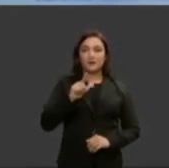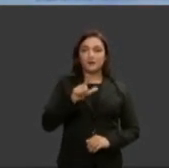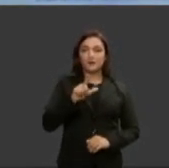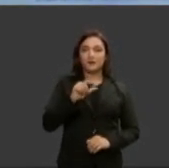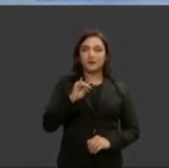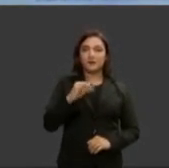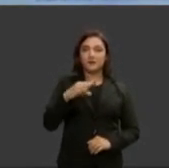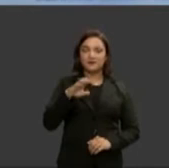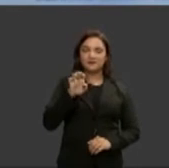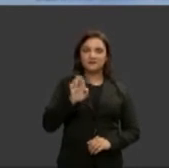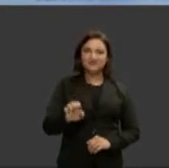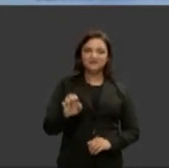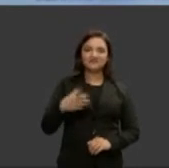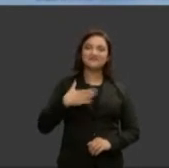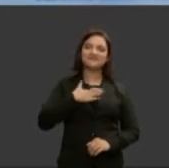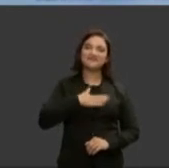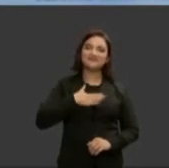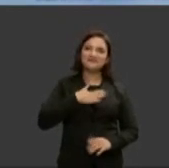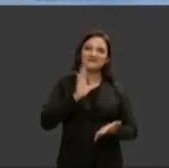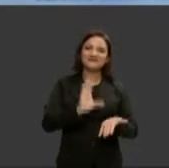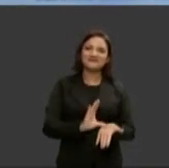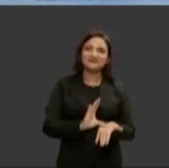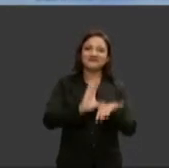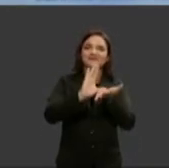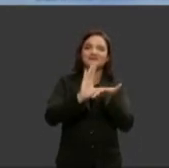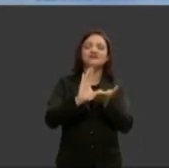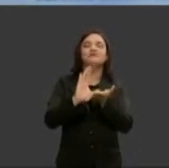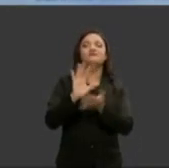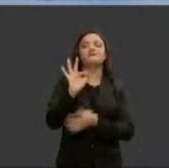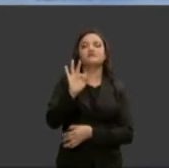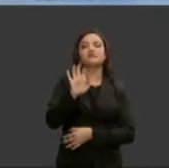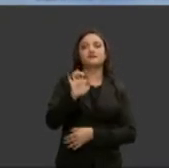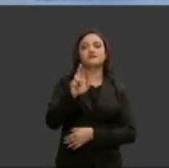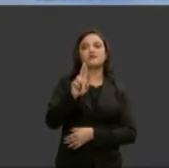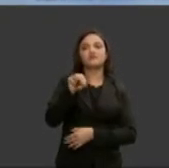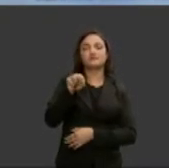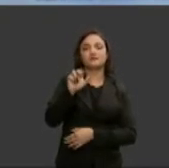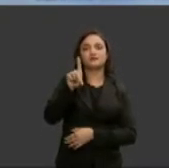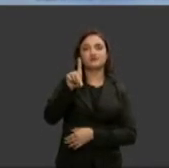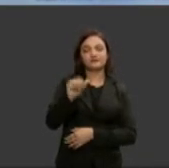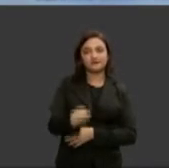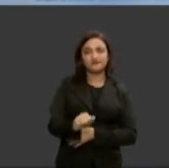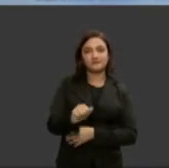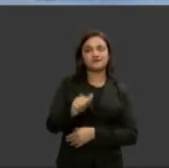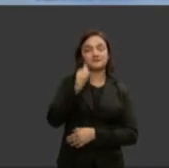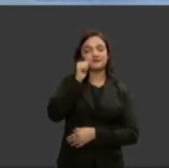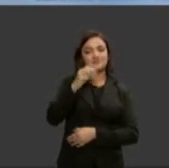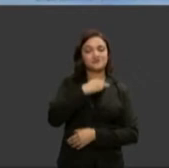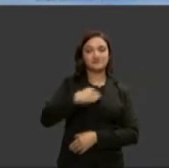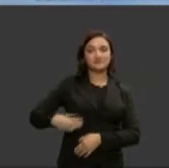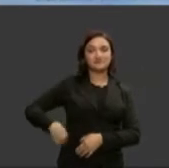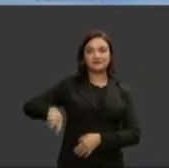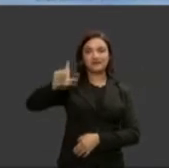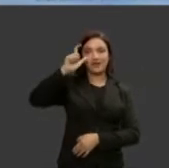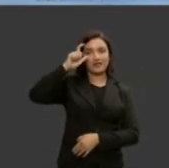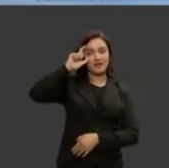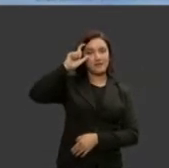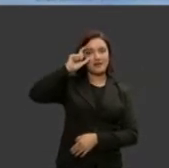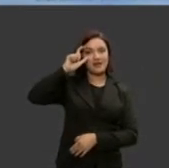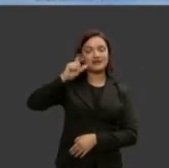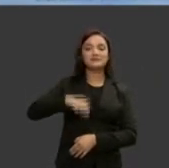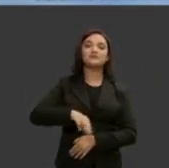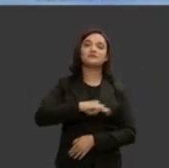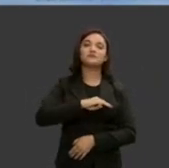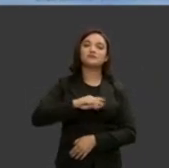satisfação conselheira Fernanda Marinela nossa ministra Damares Alves ministério com o qual nós temos